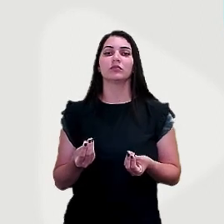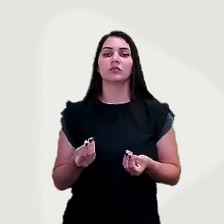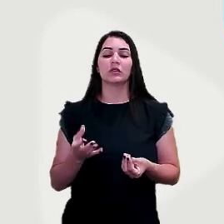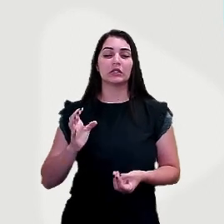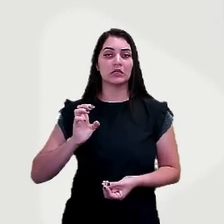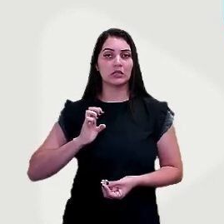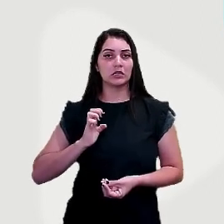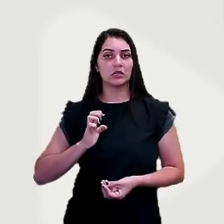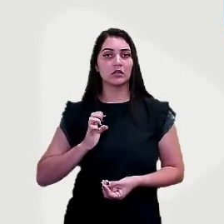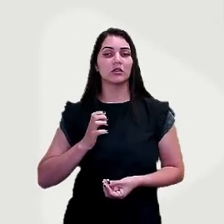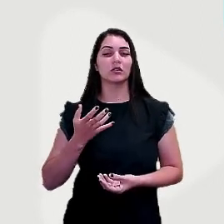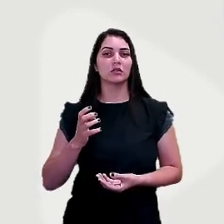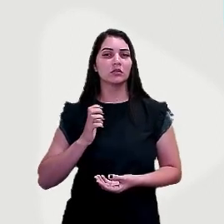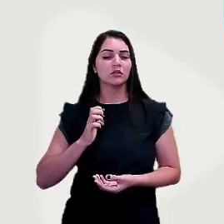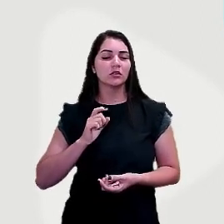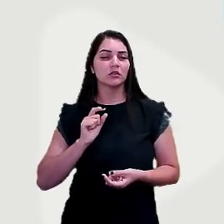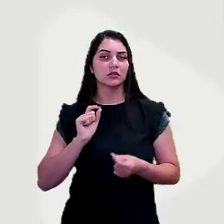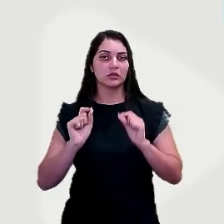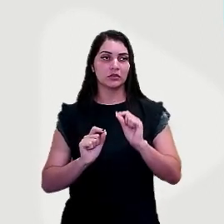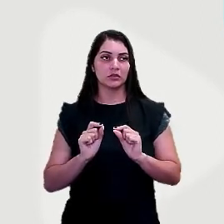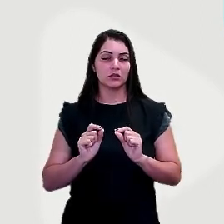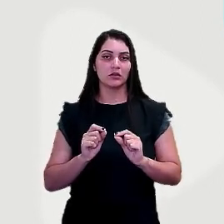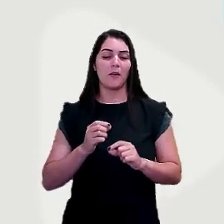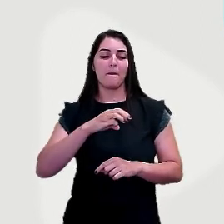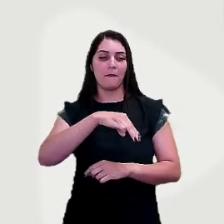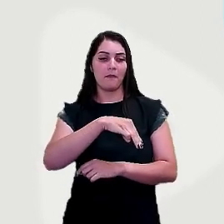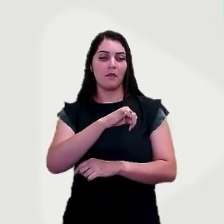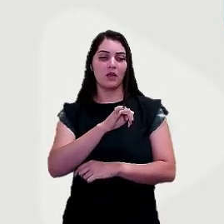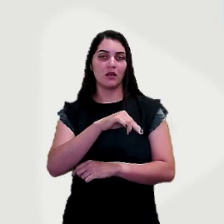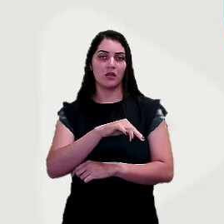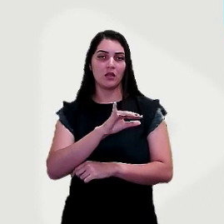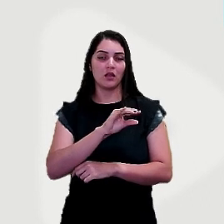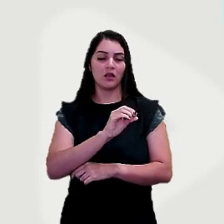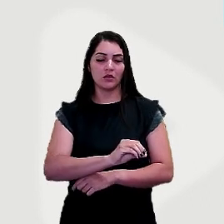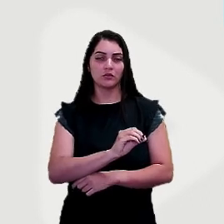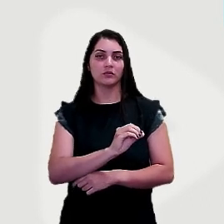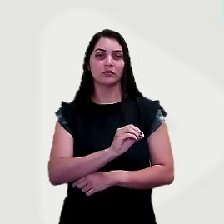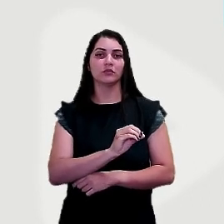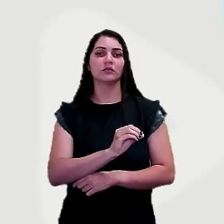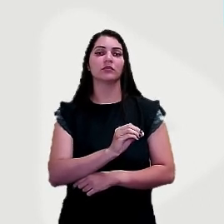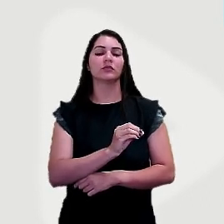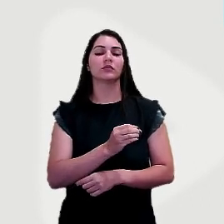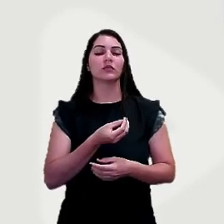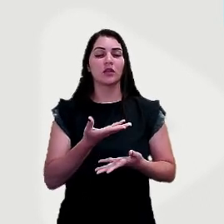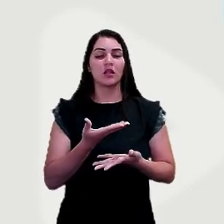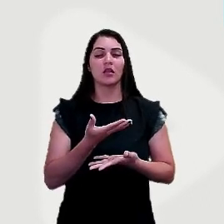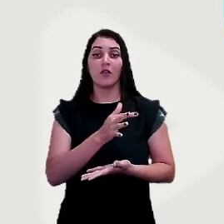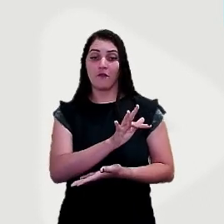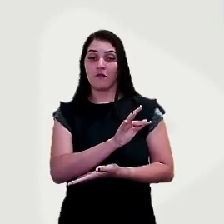ricas, tanto são ricas em minérios, em combustíveis fósseis,